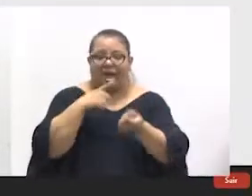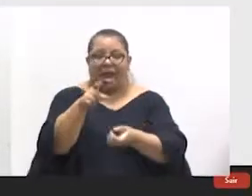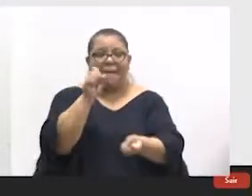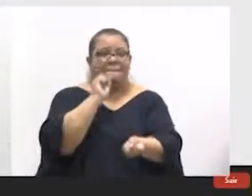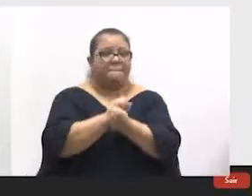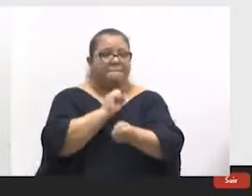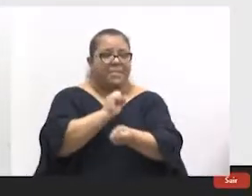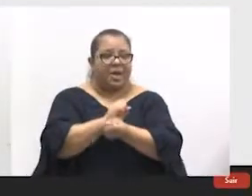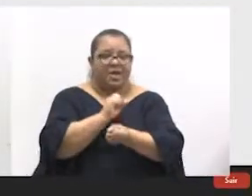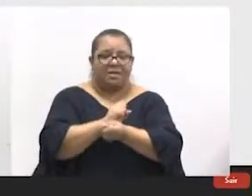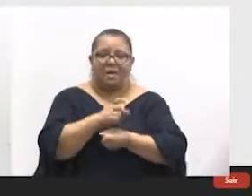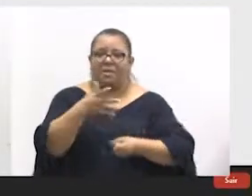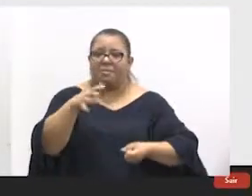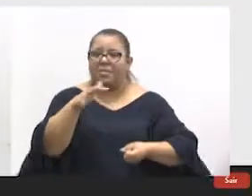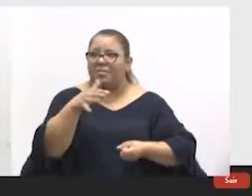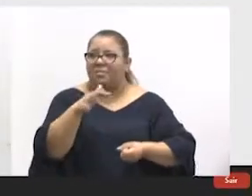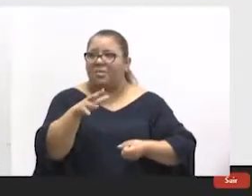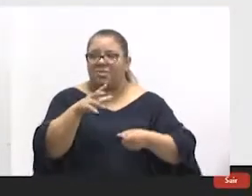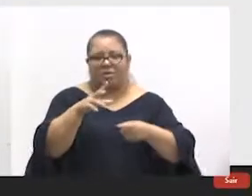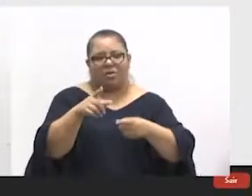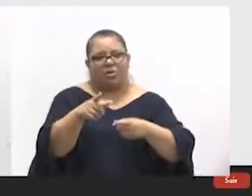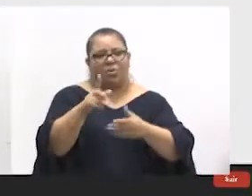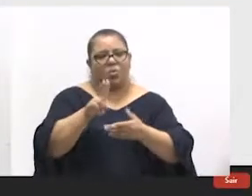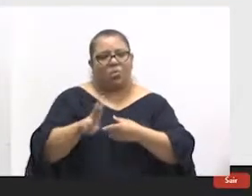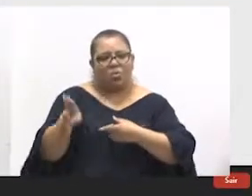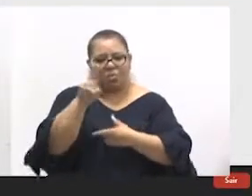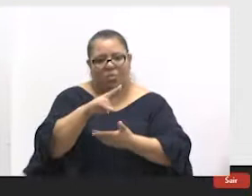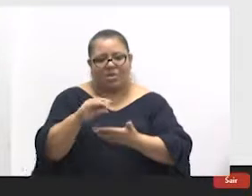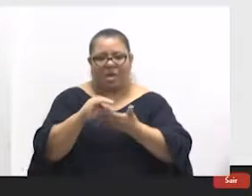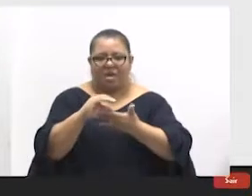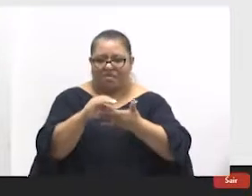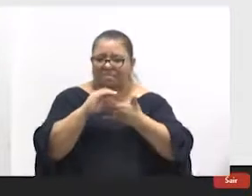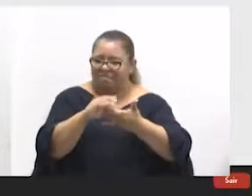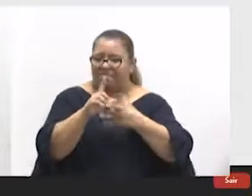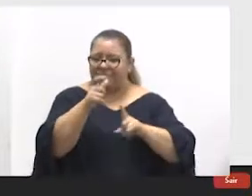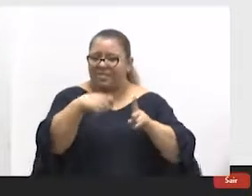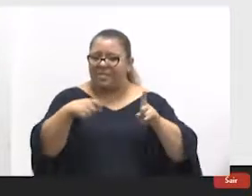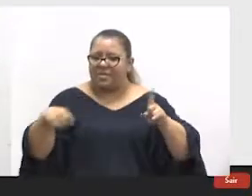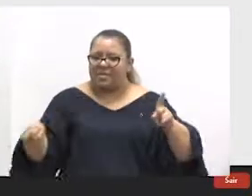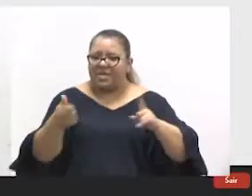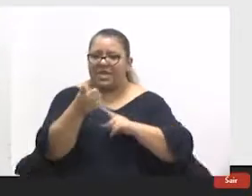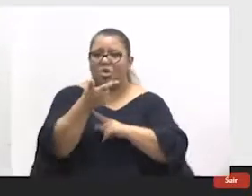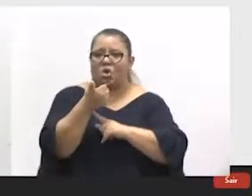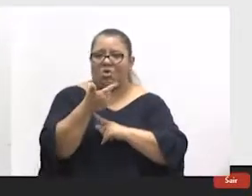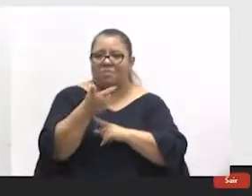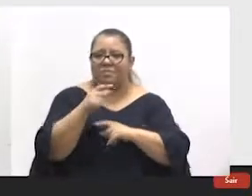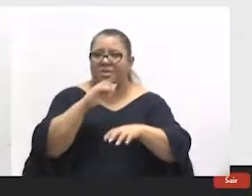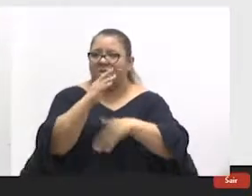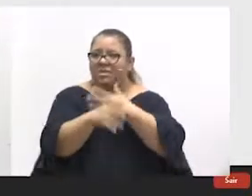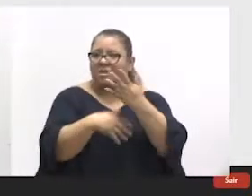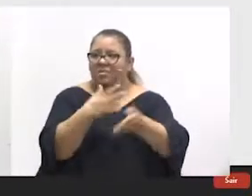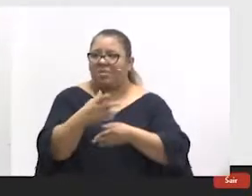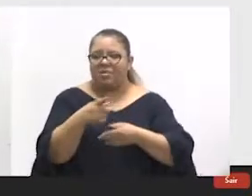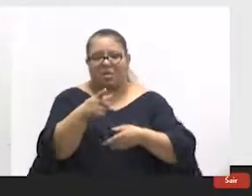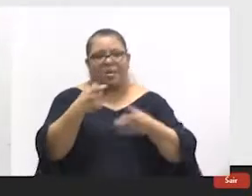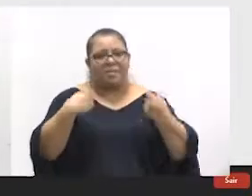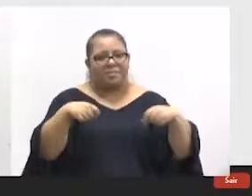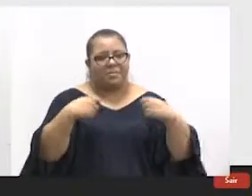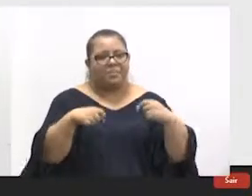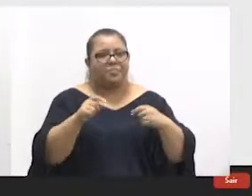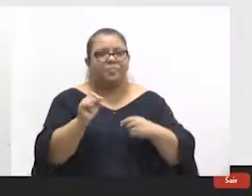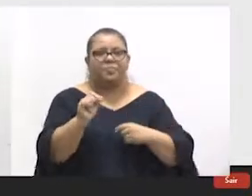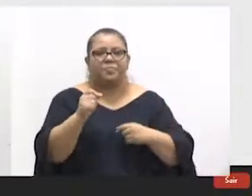o código de paliativo, você vai gastar o código, que você tem 12 meses de tratamento. E depois, se você precisar desse